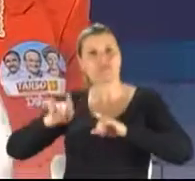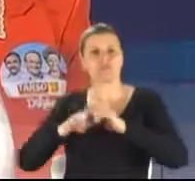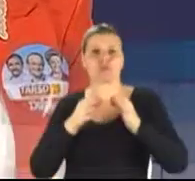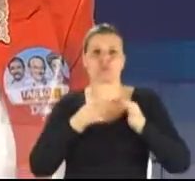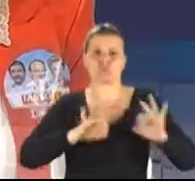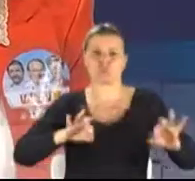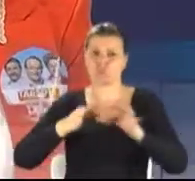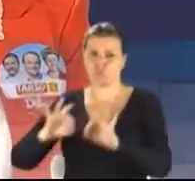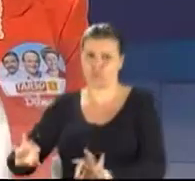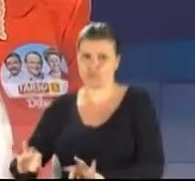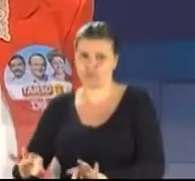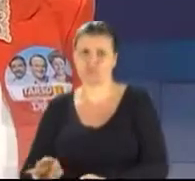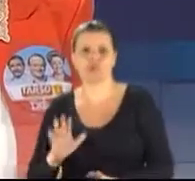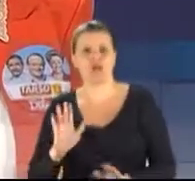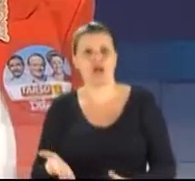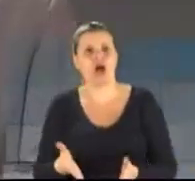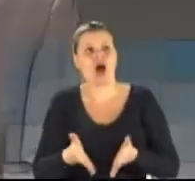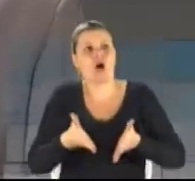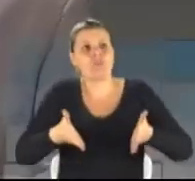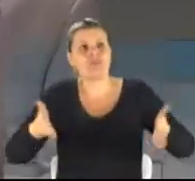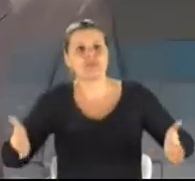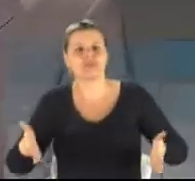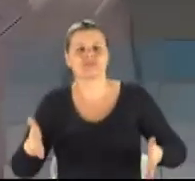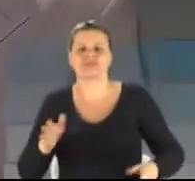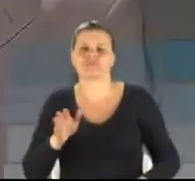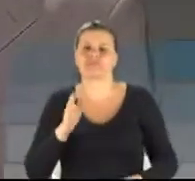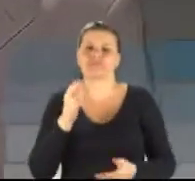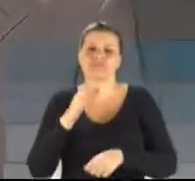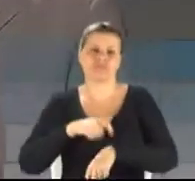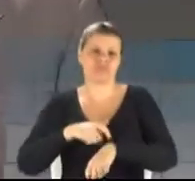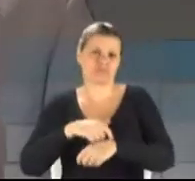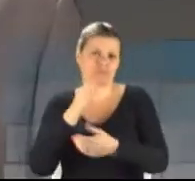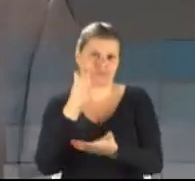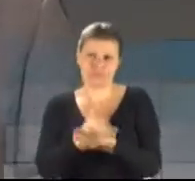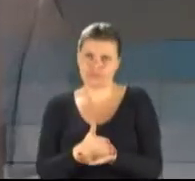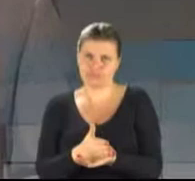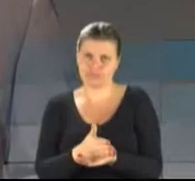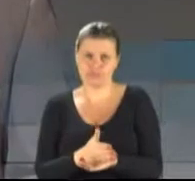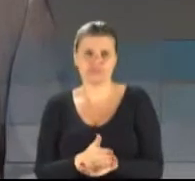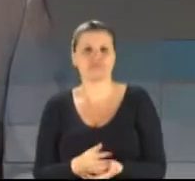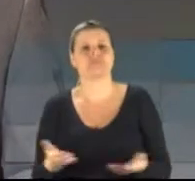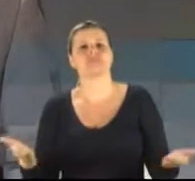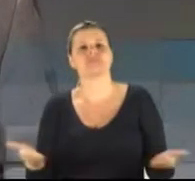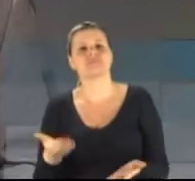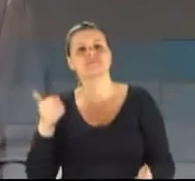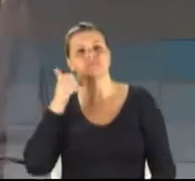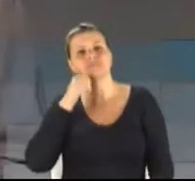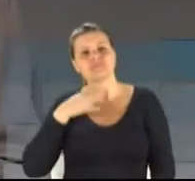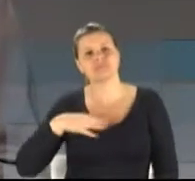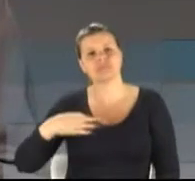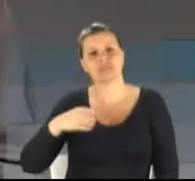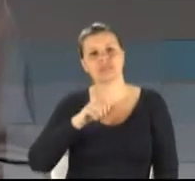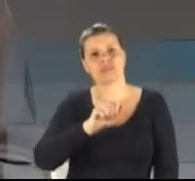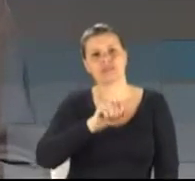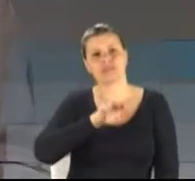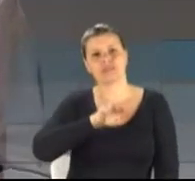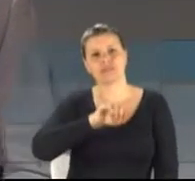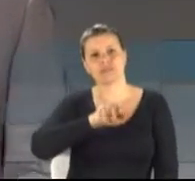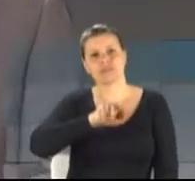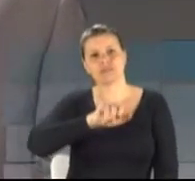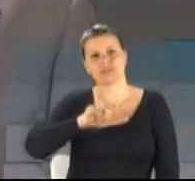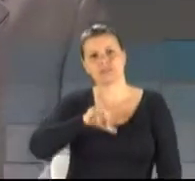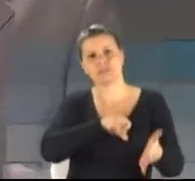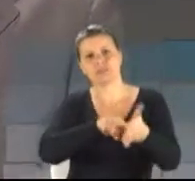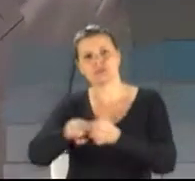o número de leitos oferecido em mais de mil leitos. candidato, agora a candidata Abigail Pereira, pergunta ao candidato